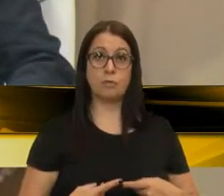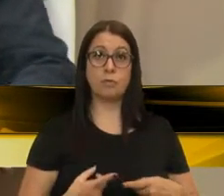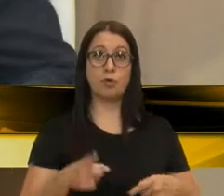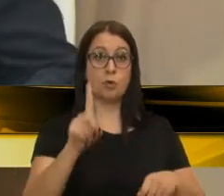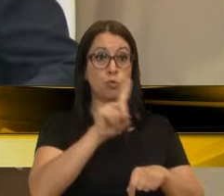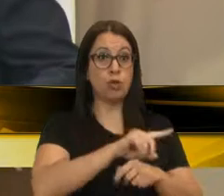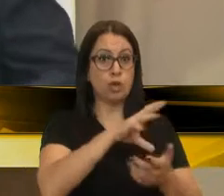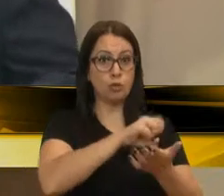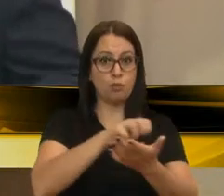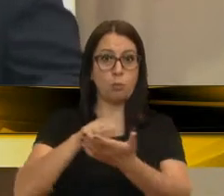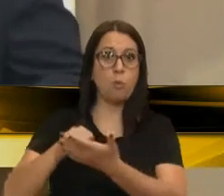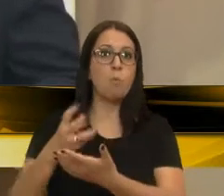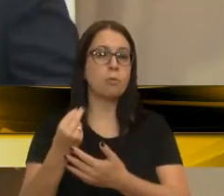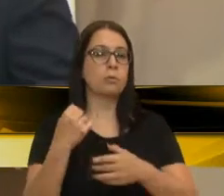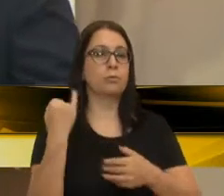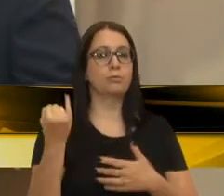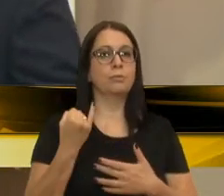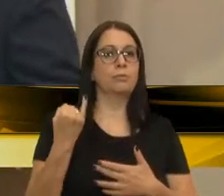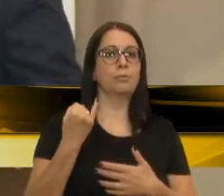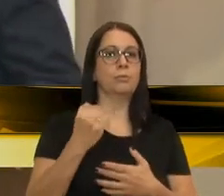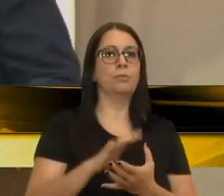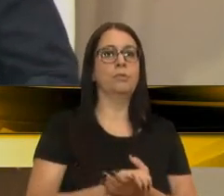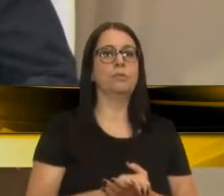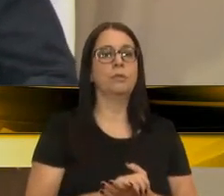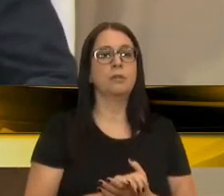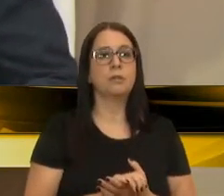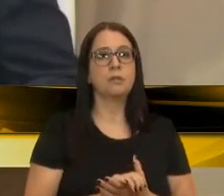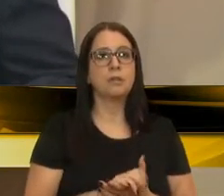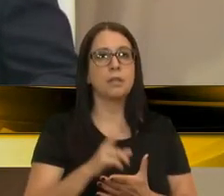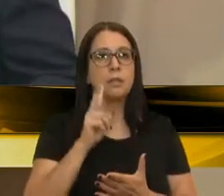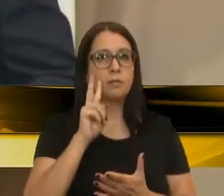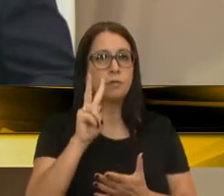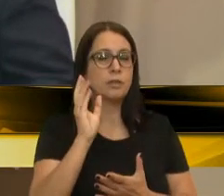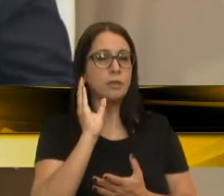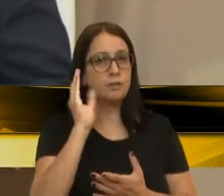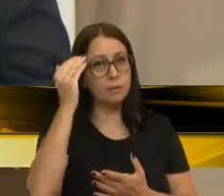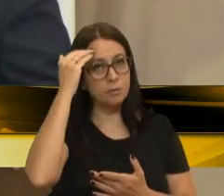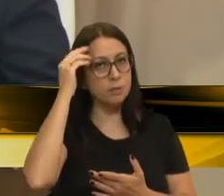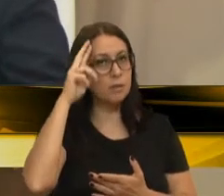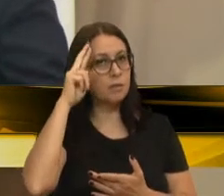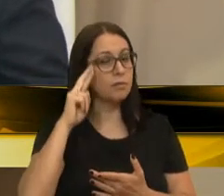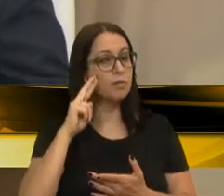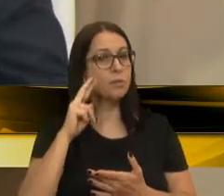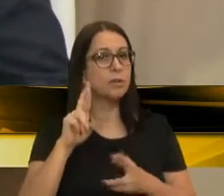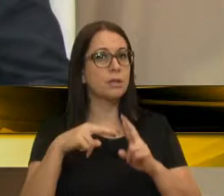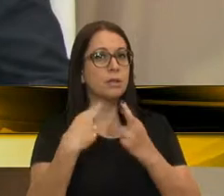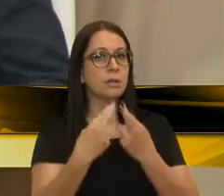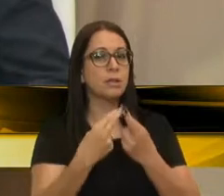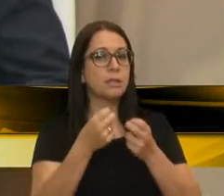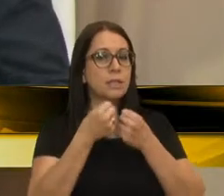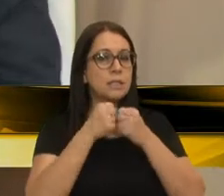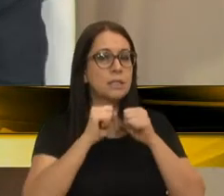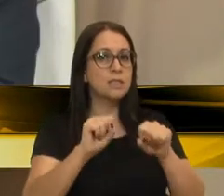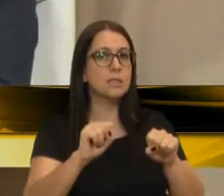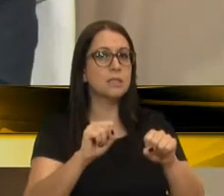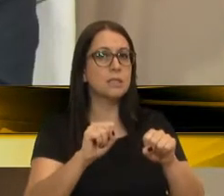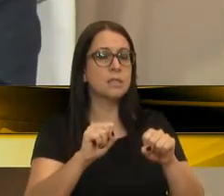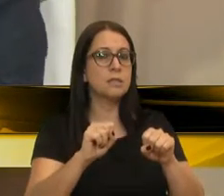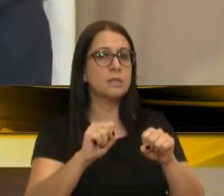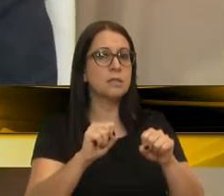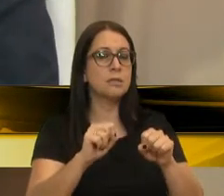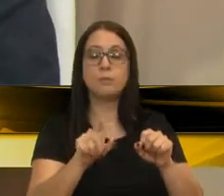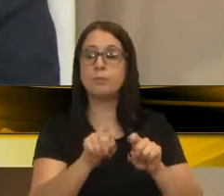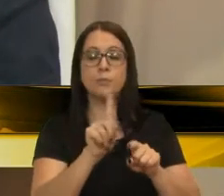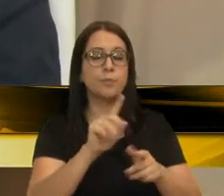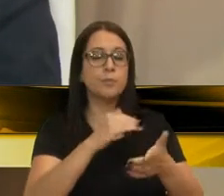importante, eu acho que... e eu quero ver, vereador Felipe, vereador Rafael, estivemos na reunião da Secretaria de... com a Secretaria